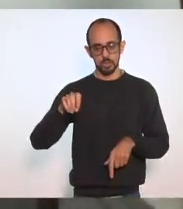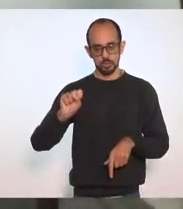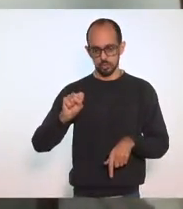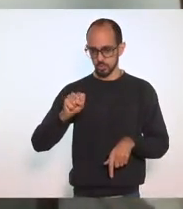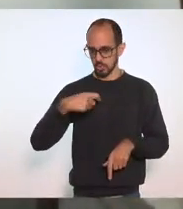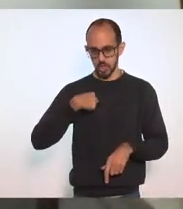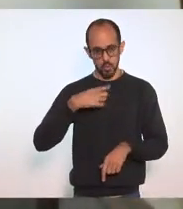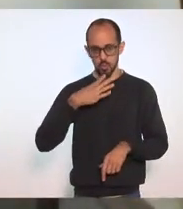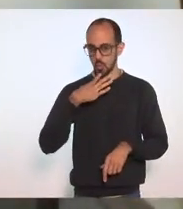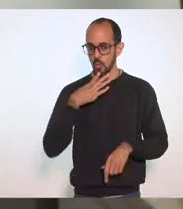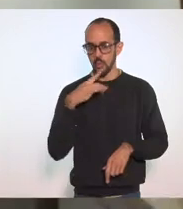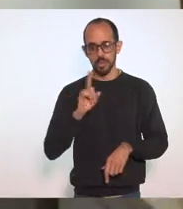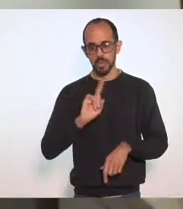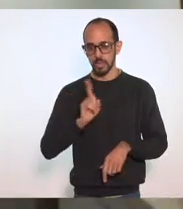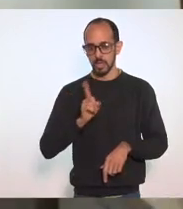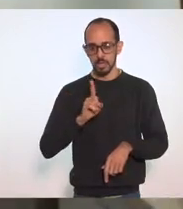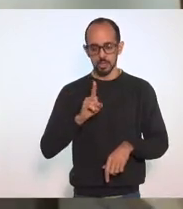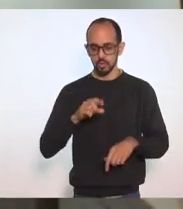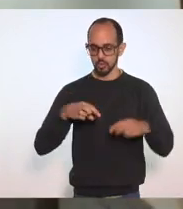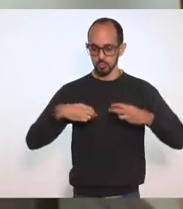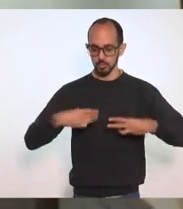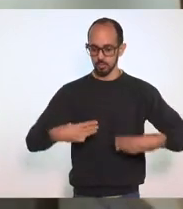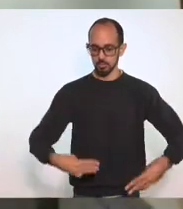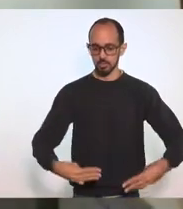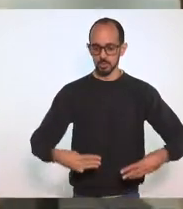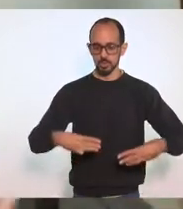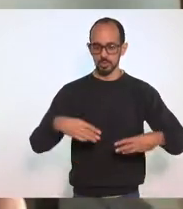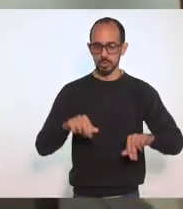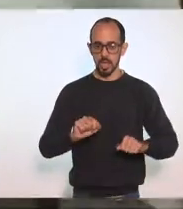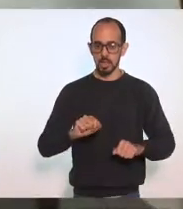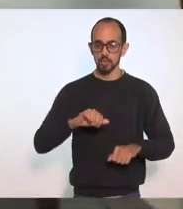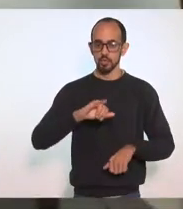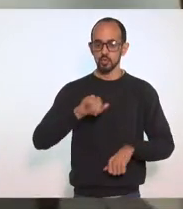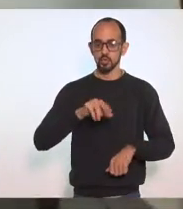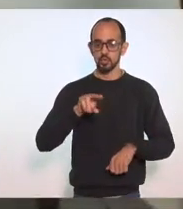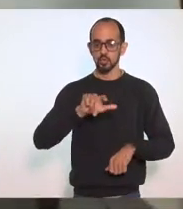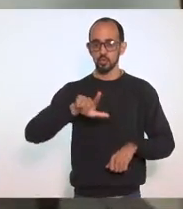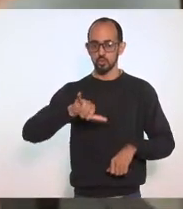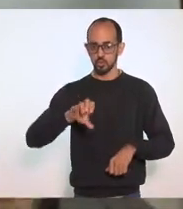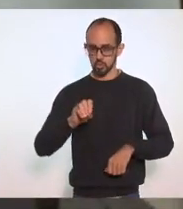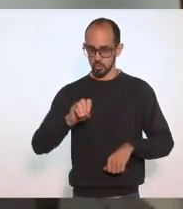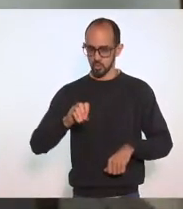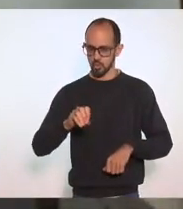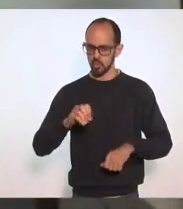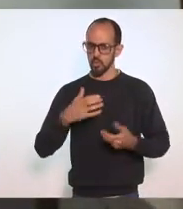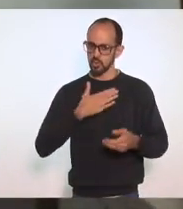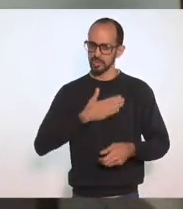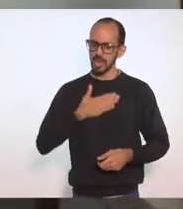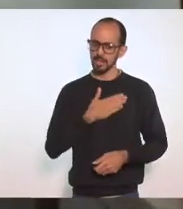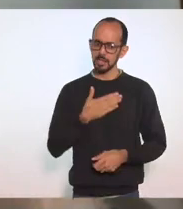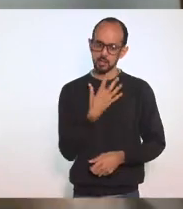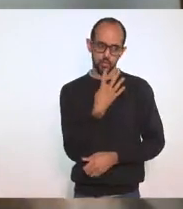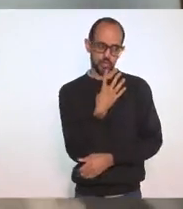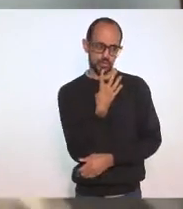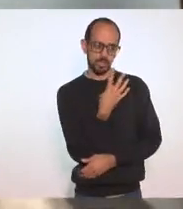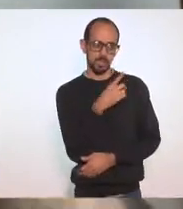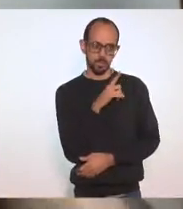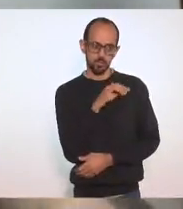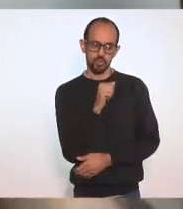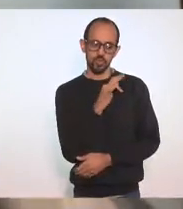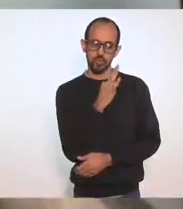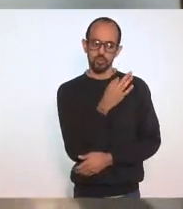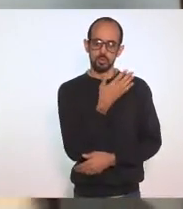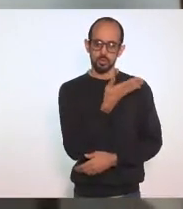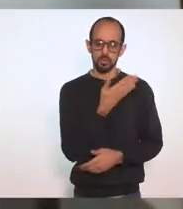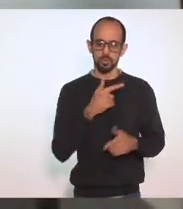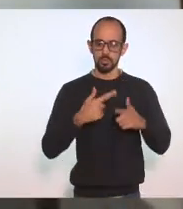membro Do Ministério Público Federal O doutor Júlio Gostaria até De um dia Conhecer Para que eu saiba Que no